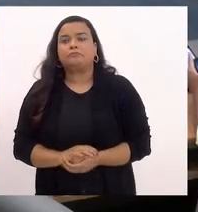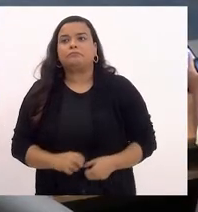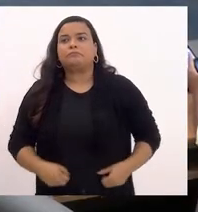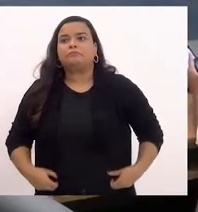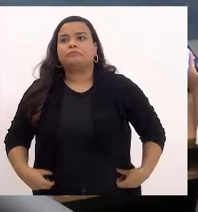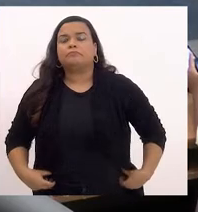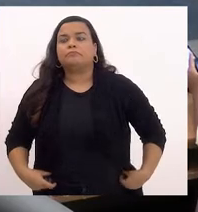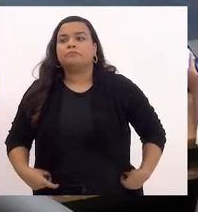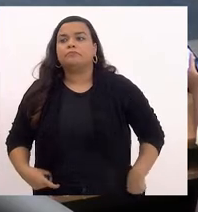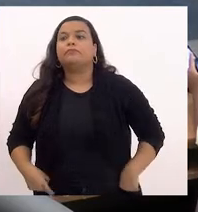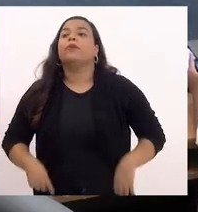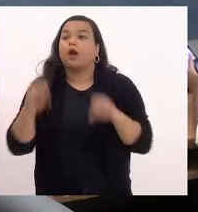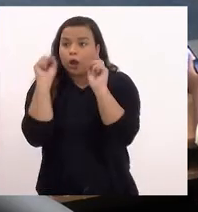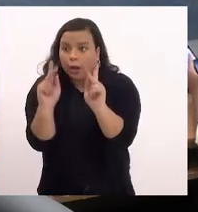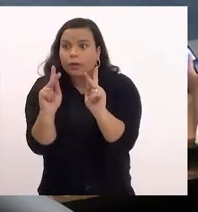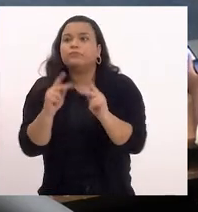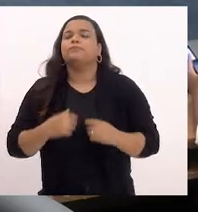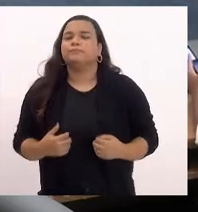Ok.